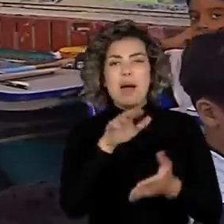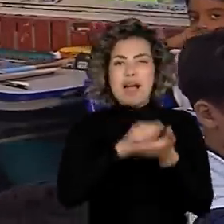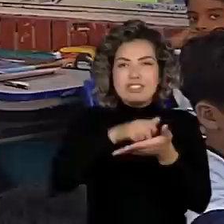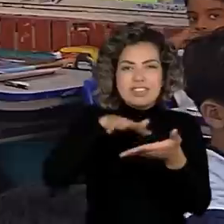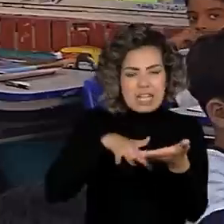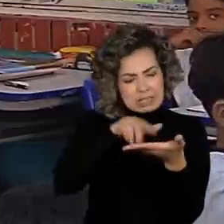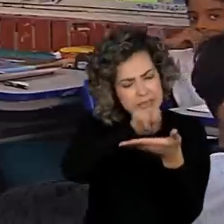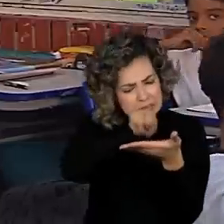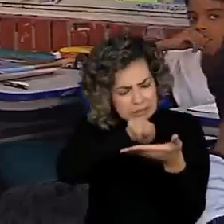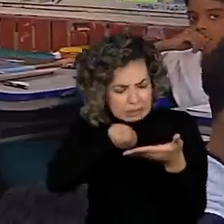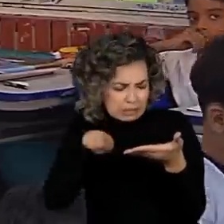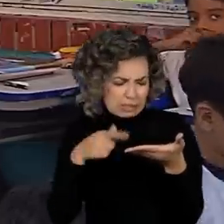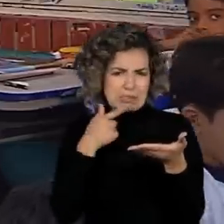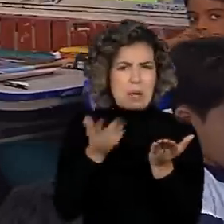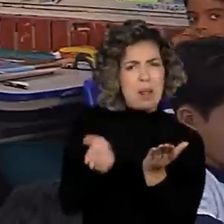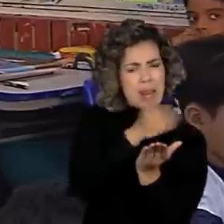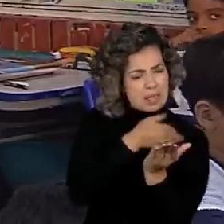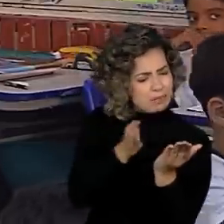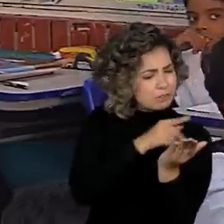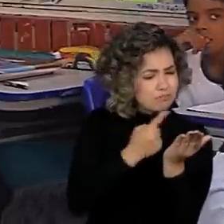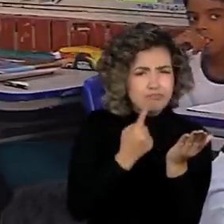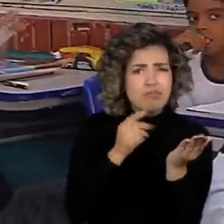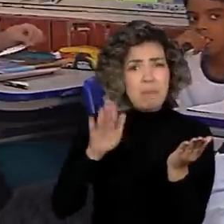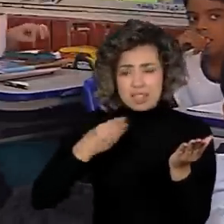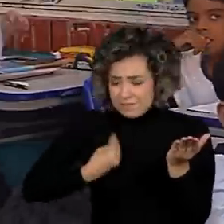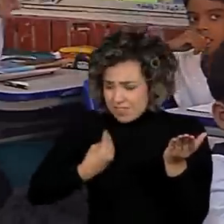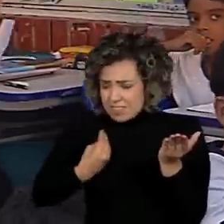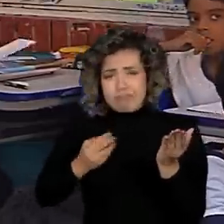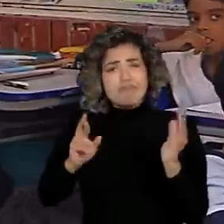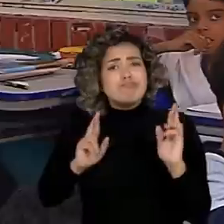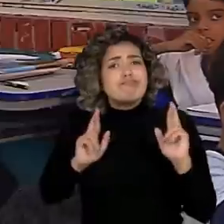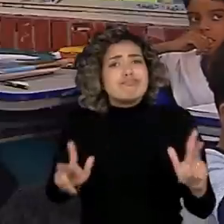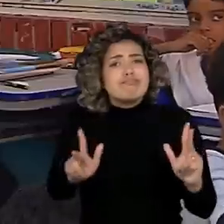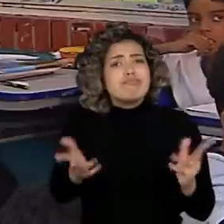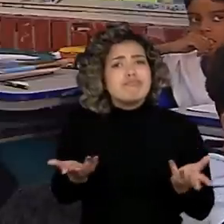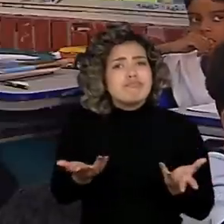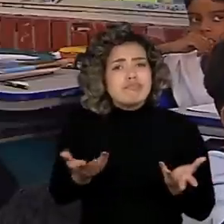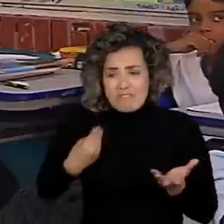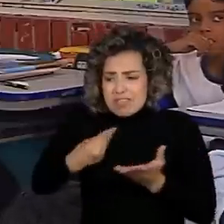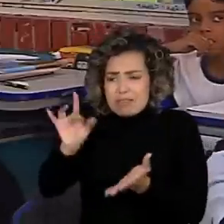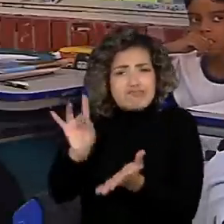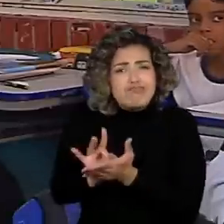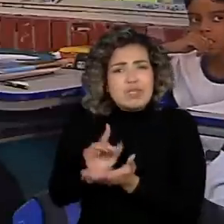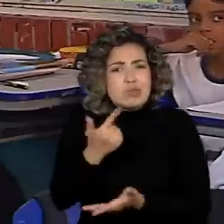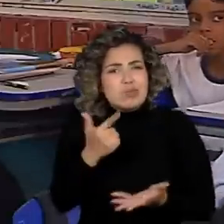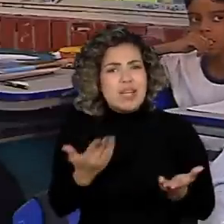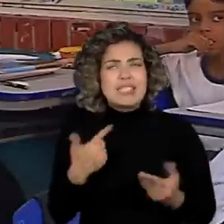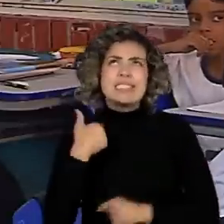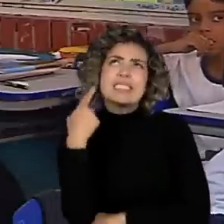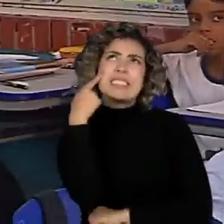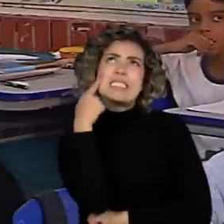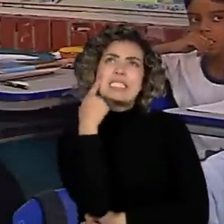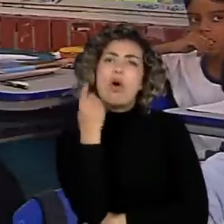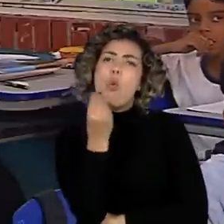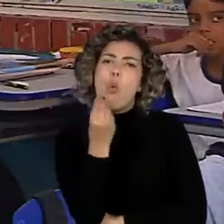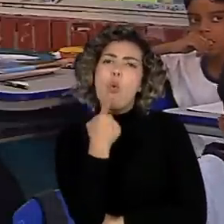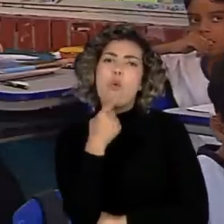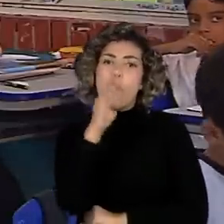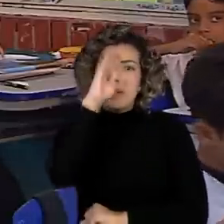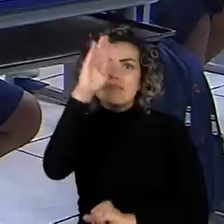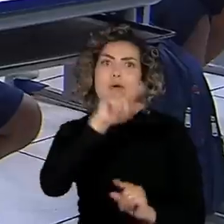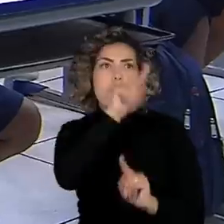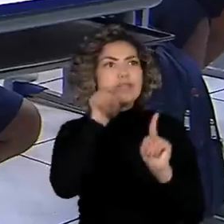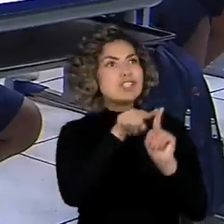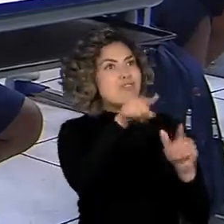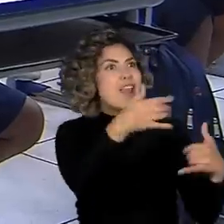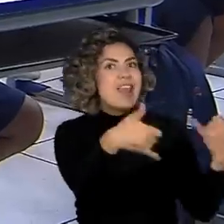livros, que ficavam muito longe da vida real deles, né? E a gente pensou, como trabalhar algo que deixe eles brincando